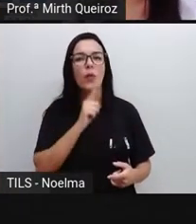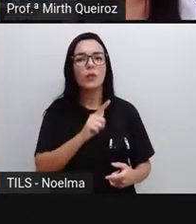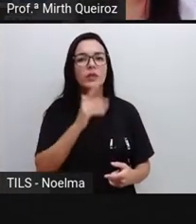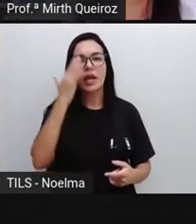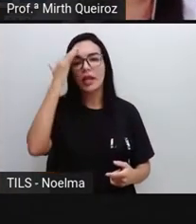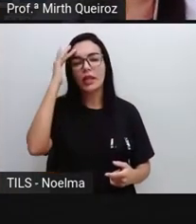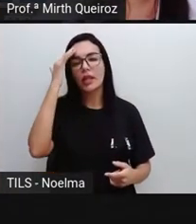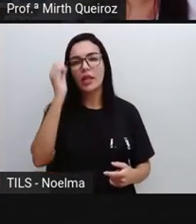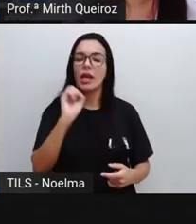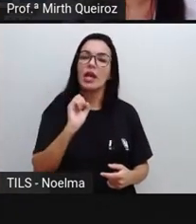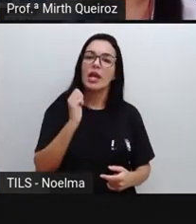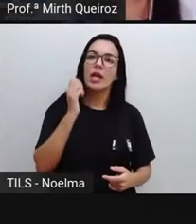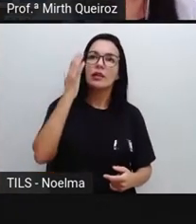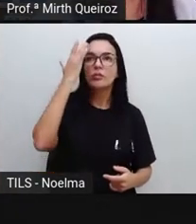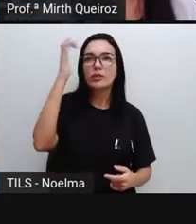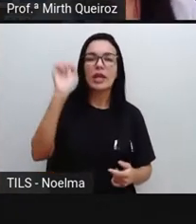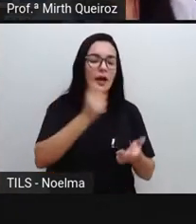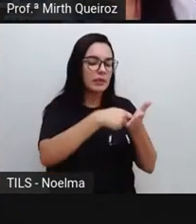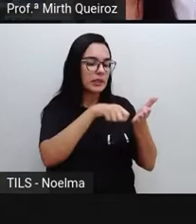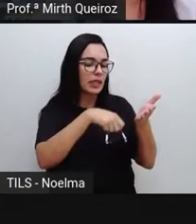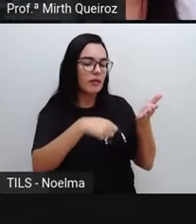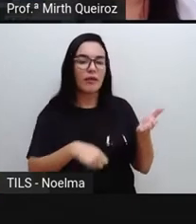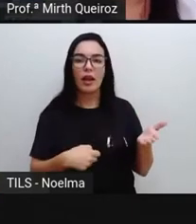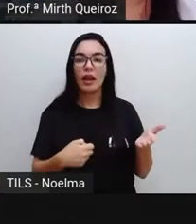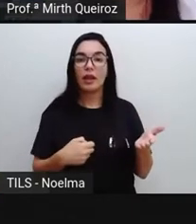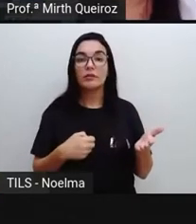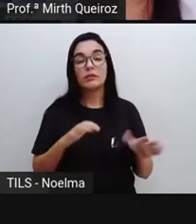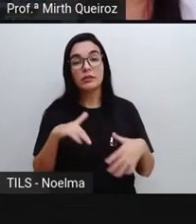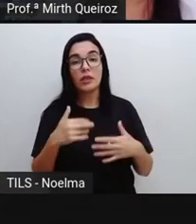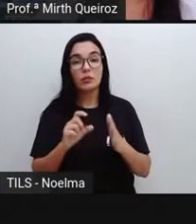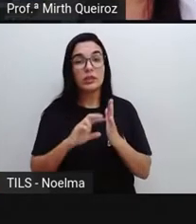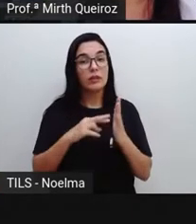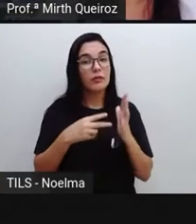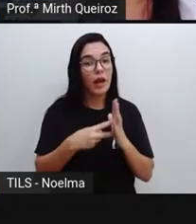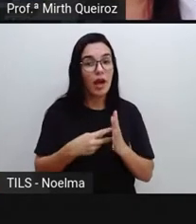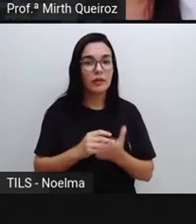ter dúvida em relação à escrita, em relação ao significado.